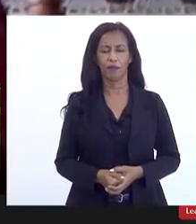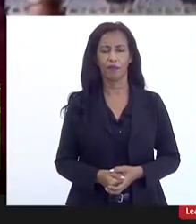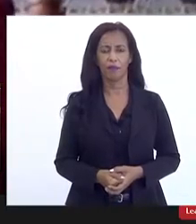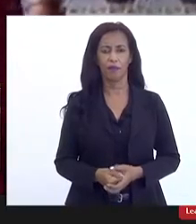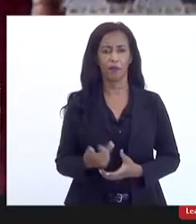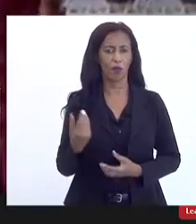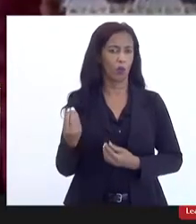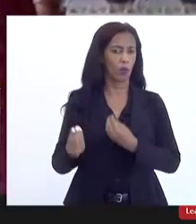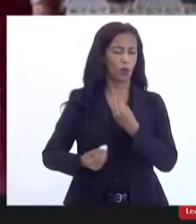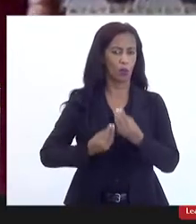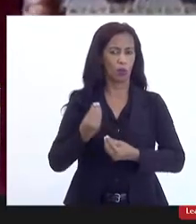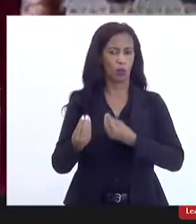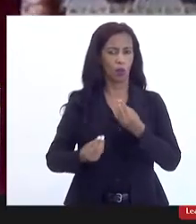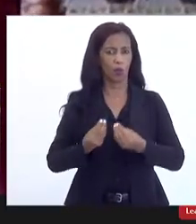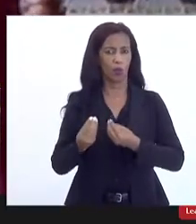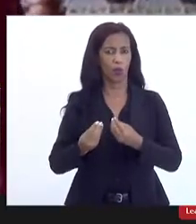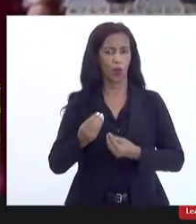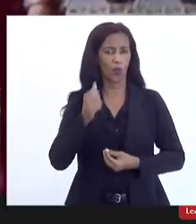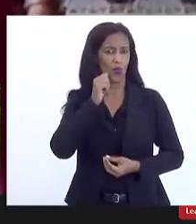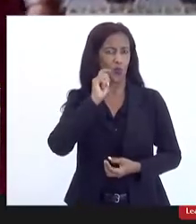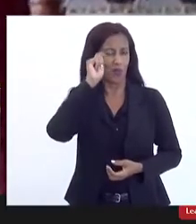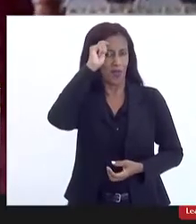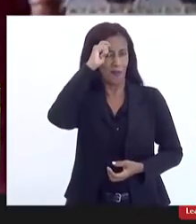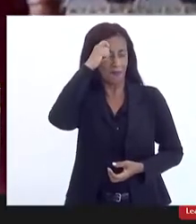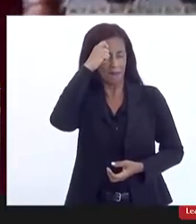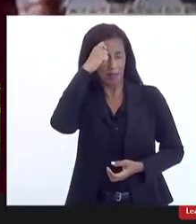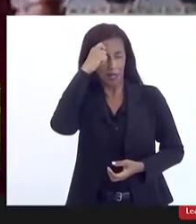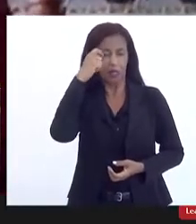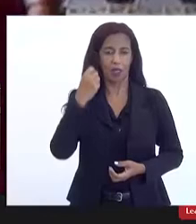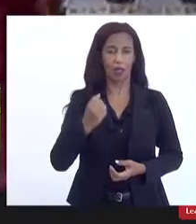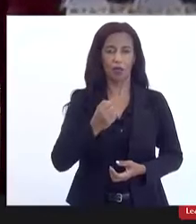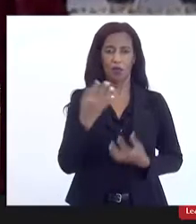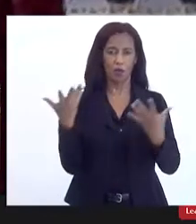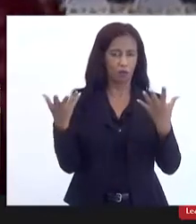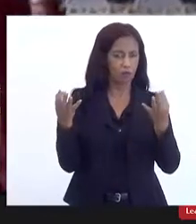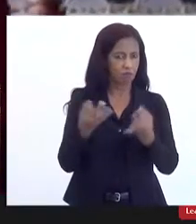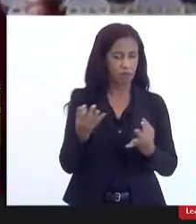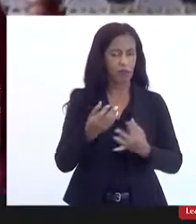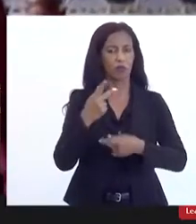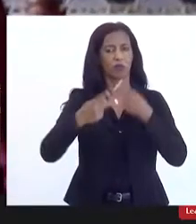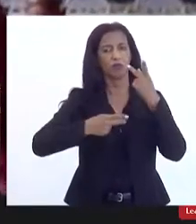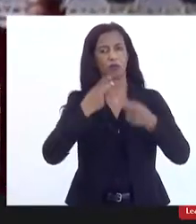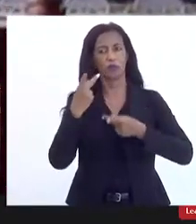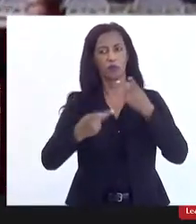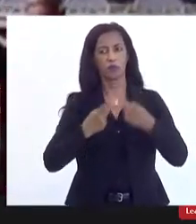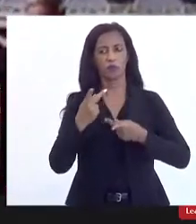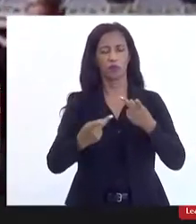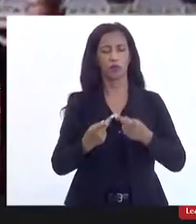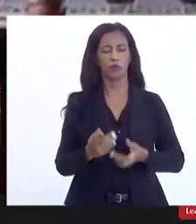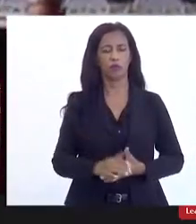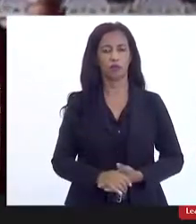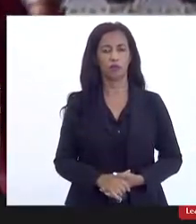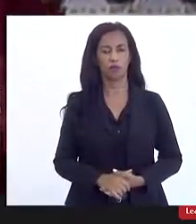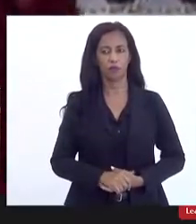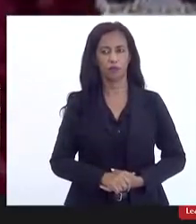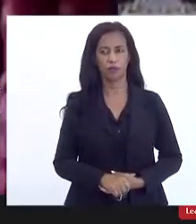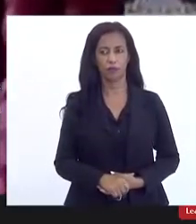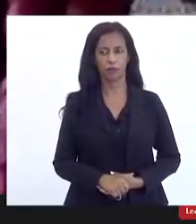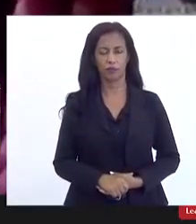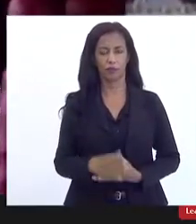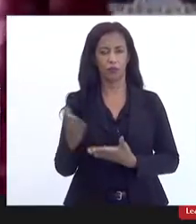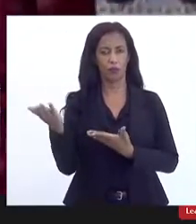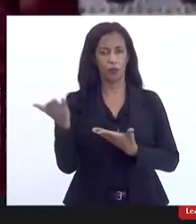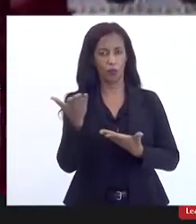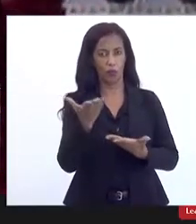termo como mulher preta foi bem escurecedora para a gente a sua apresentação passo